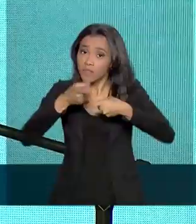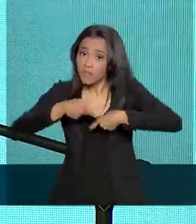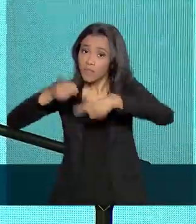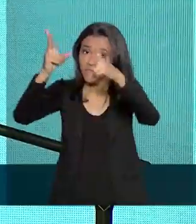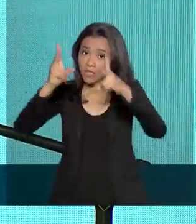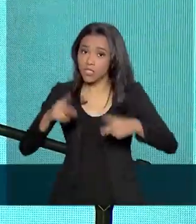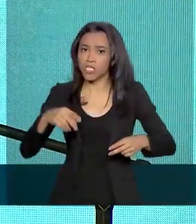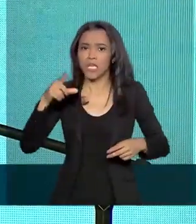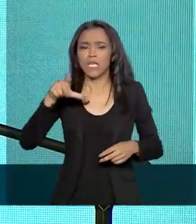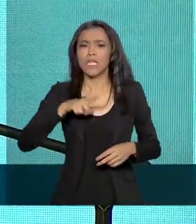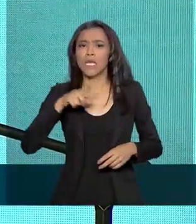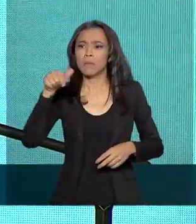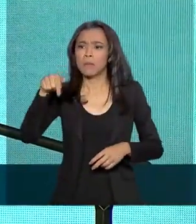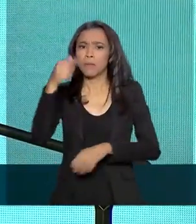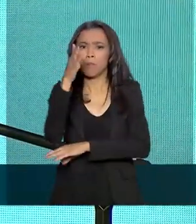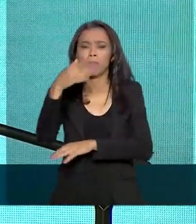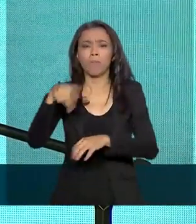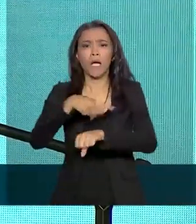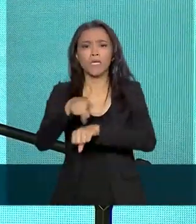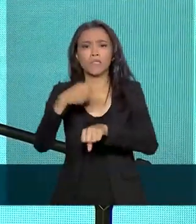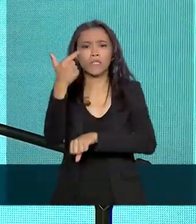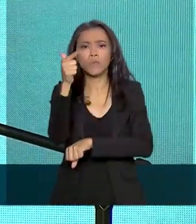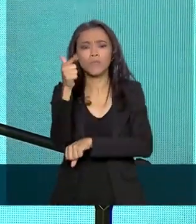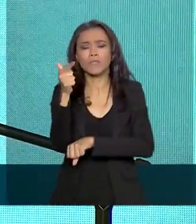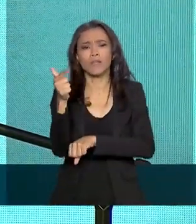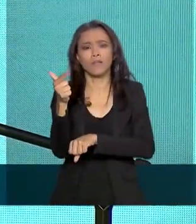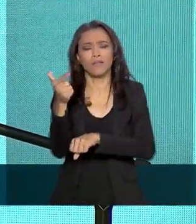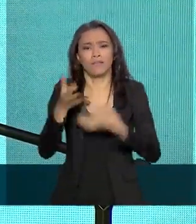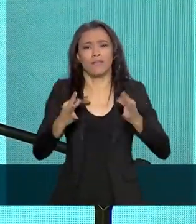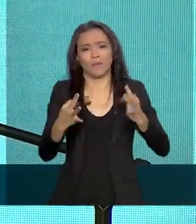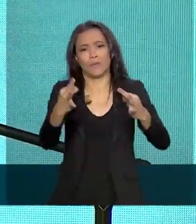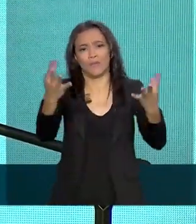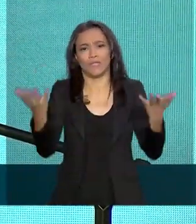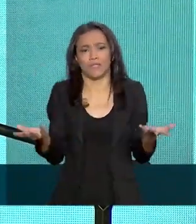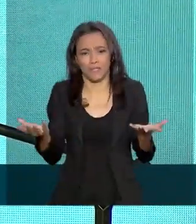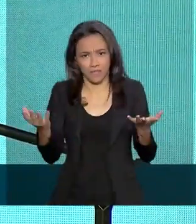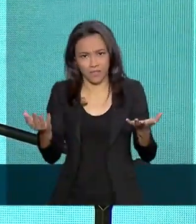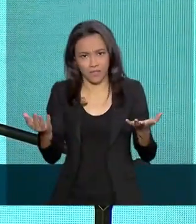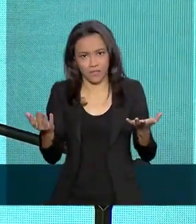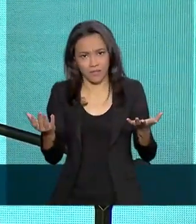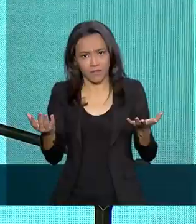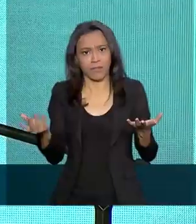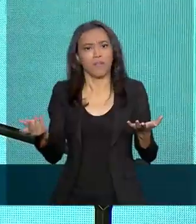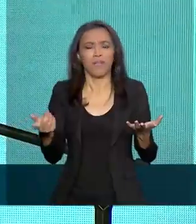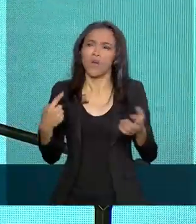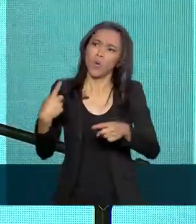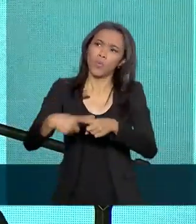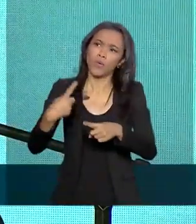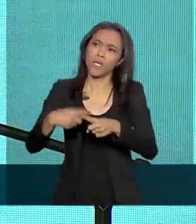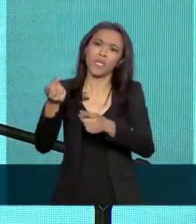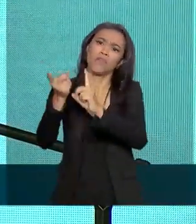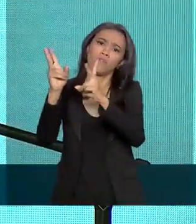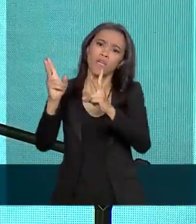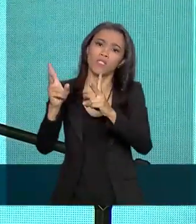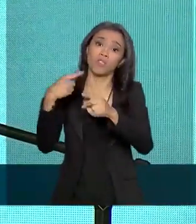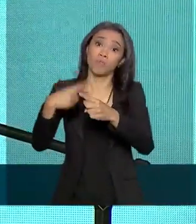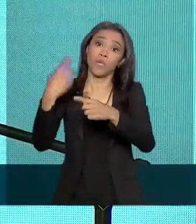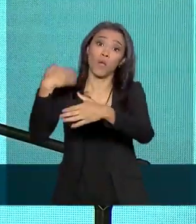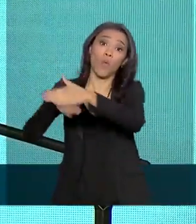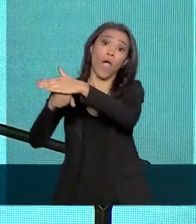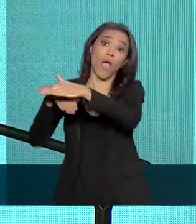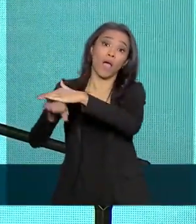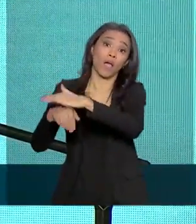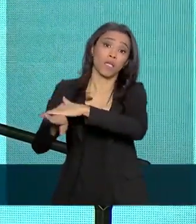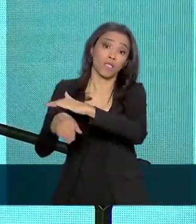que não têm tecnologia para desenvolver o nióbio. E depois procuraram saber por que importa. Fazem reserva